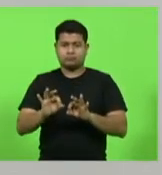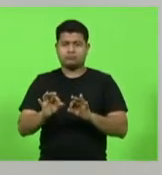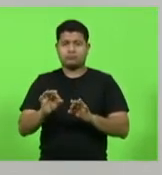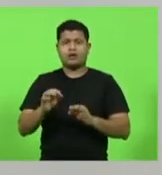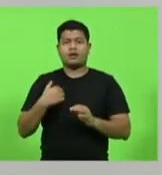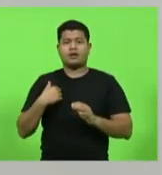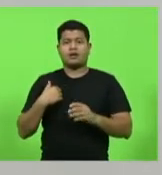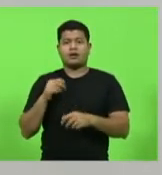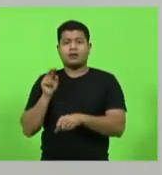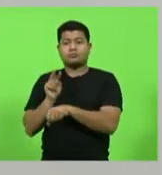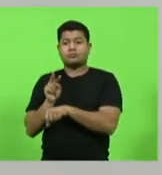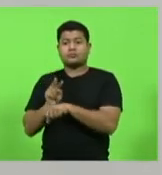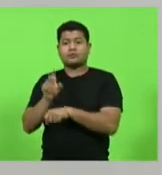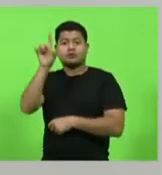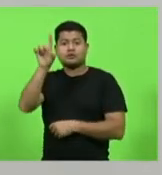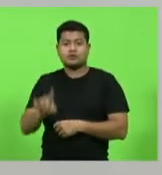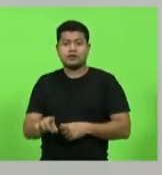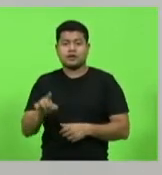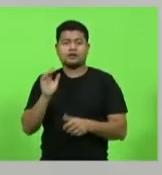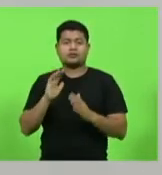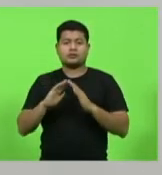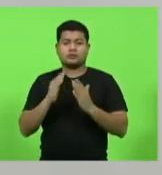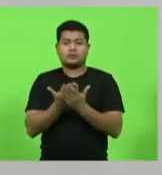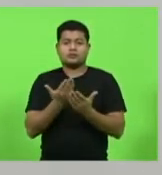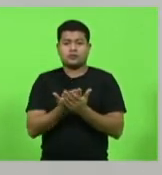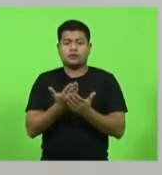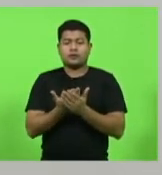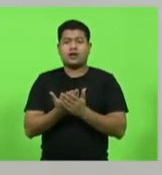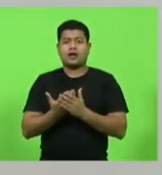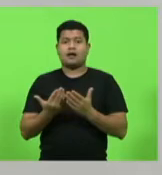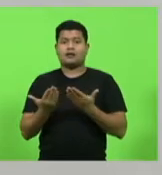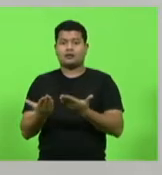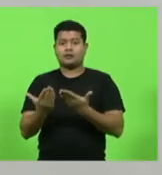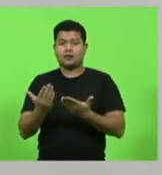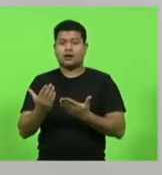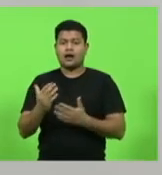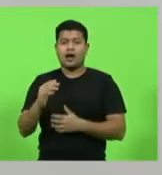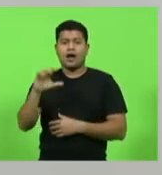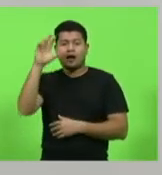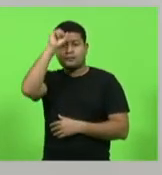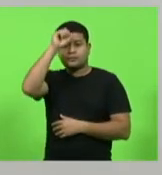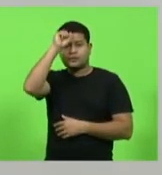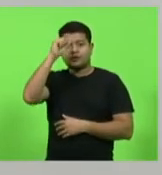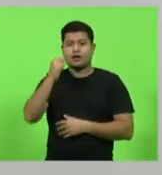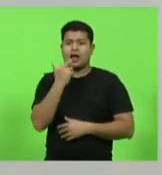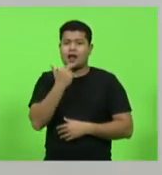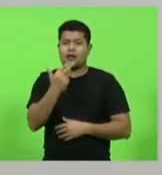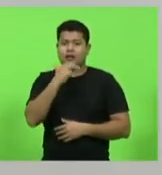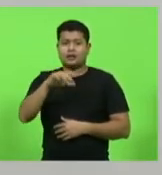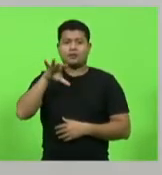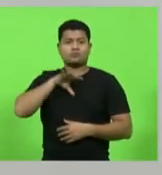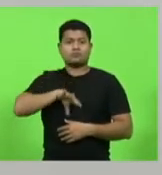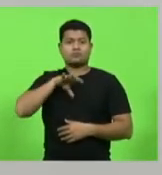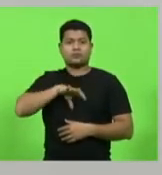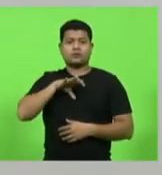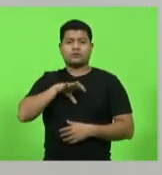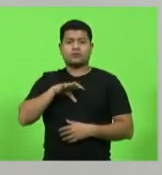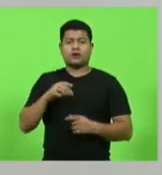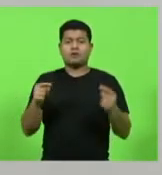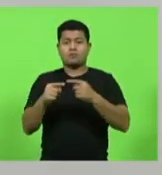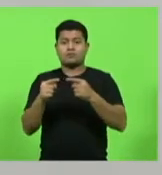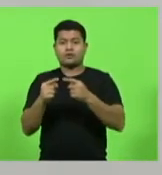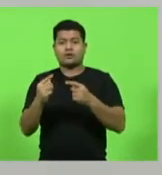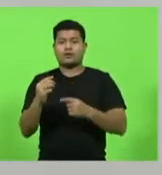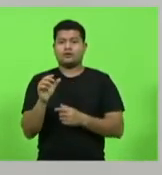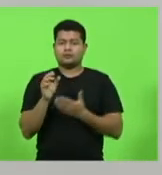ao direito dos estudantes de Santa Catarina, ao aprendizado da língua portuguesa, de acordo com a norma culta e orientações